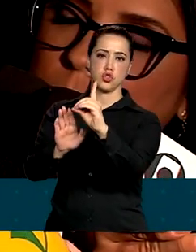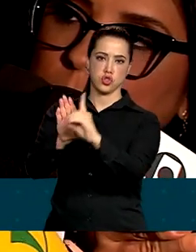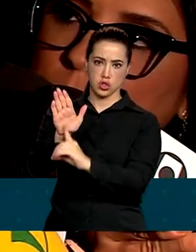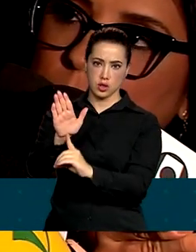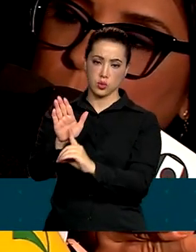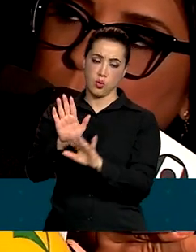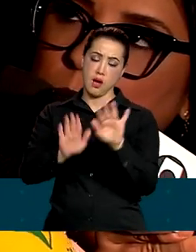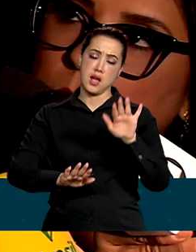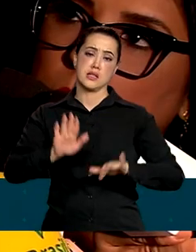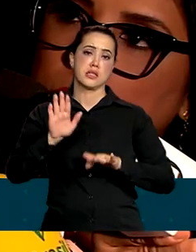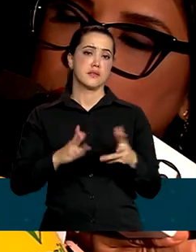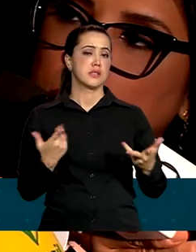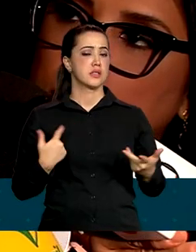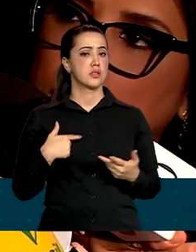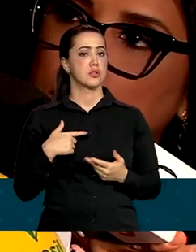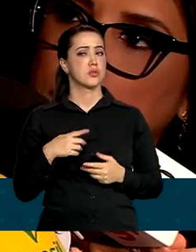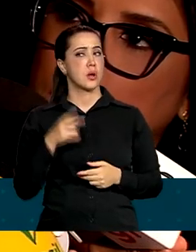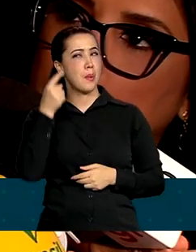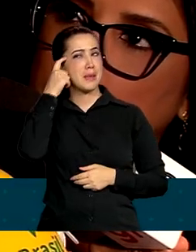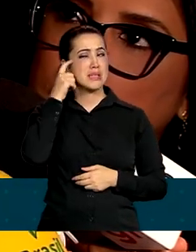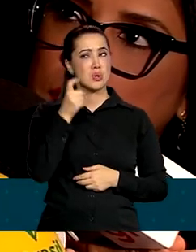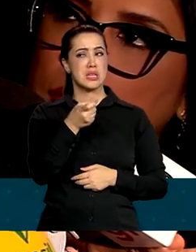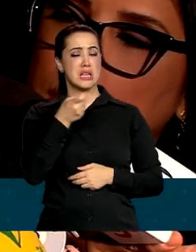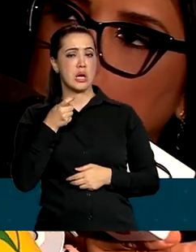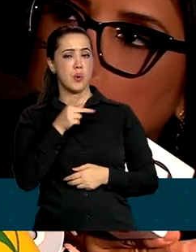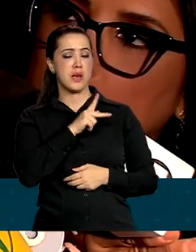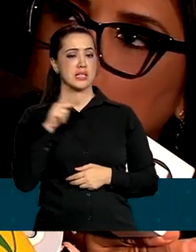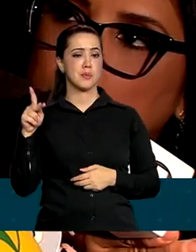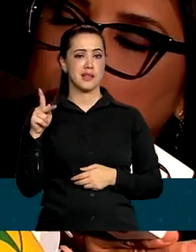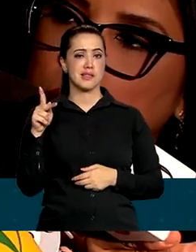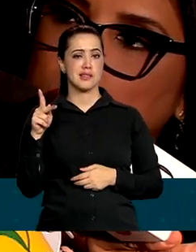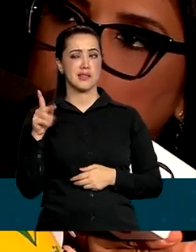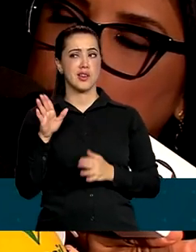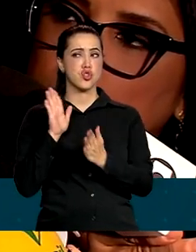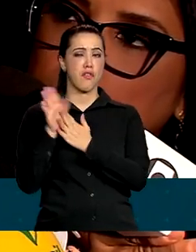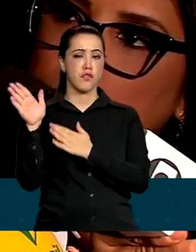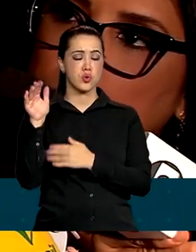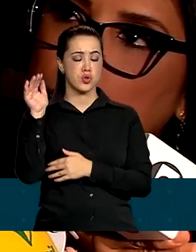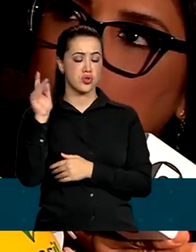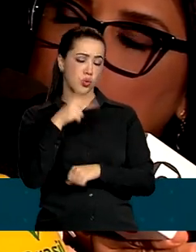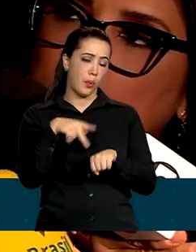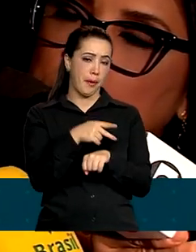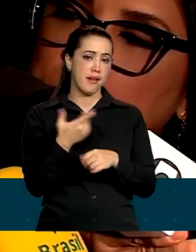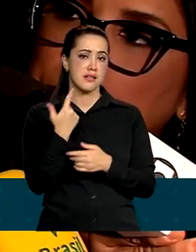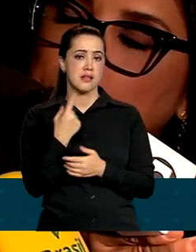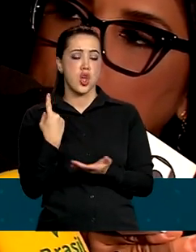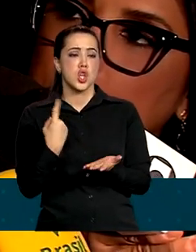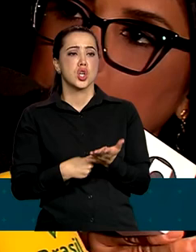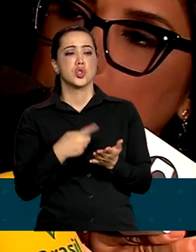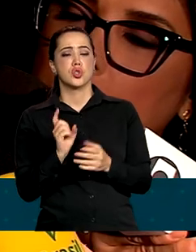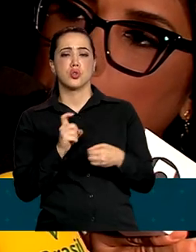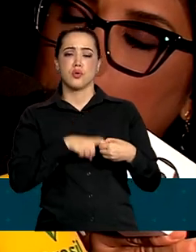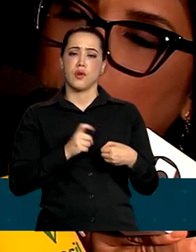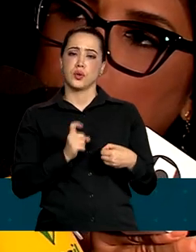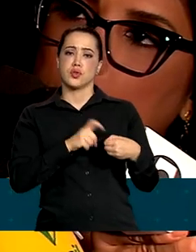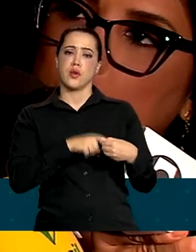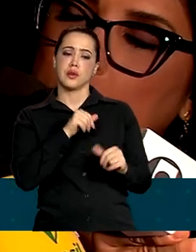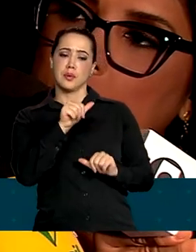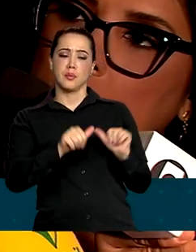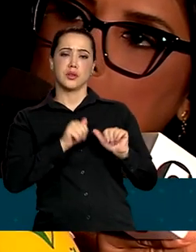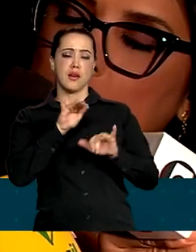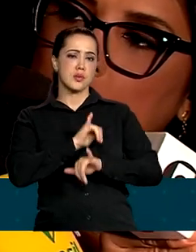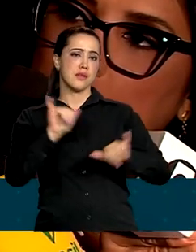Então, às vezes, eu acho que o ex-presidente que fugiu do país fica marcando datas, já marcou uma, duas, três vezes, para tentar mudar a notícia